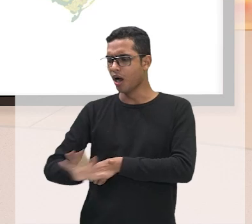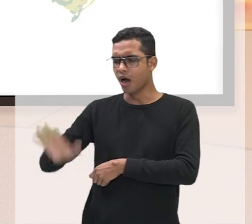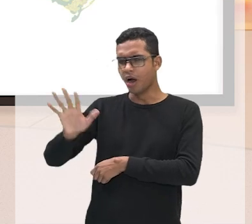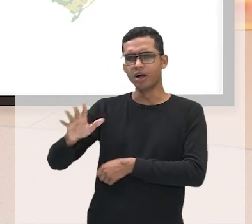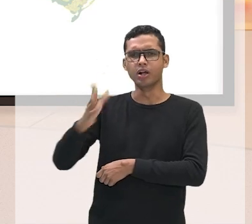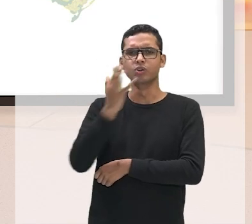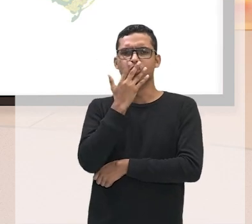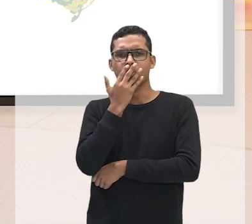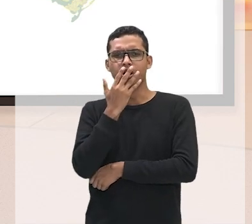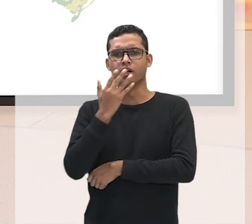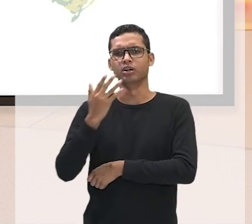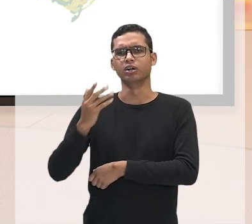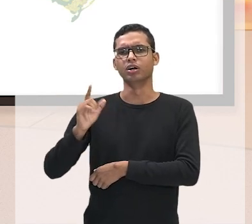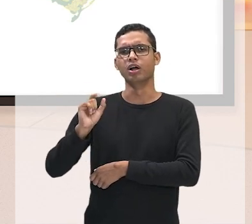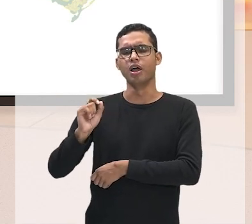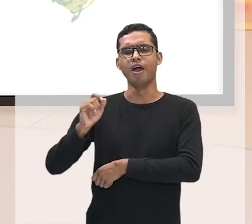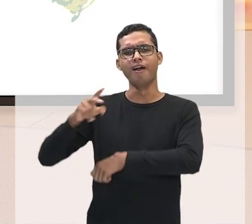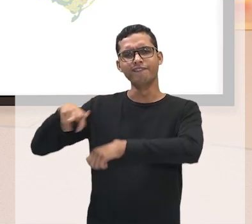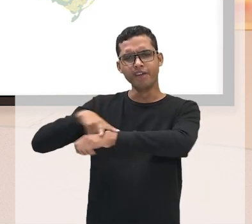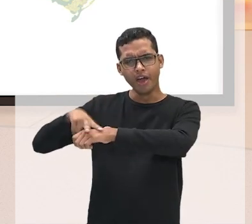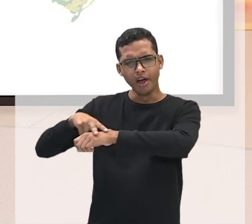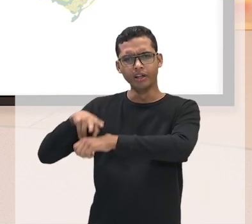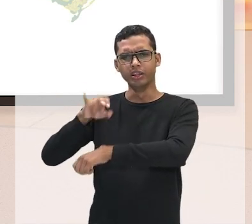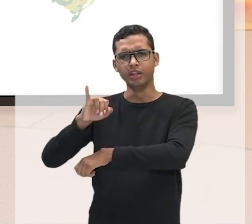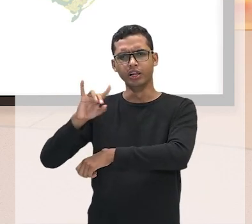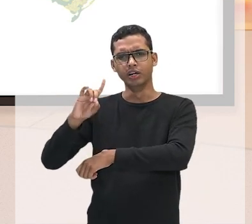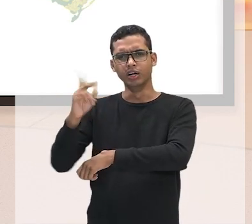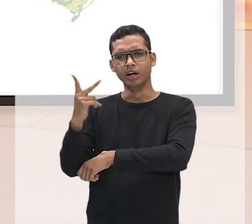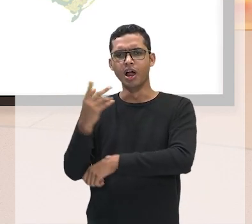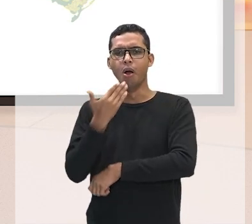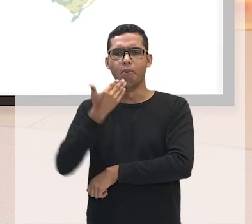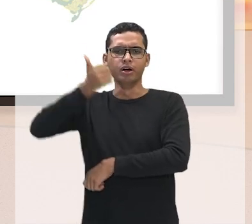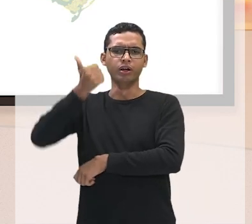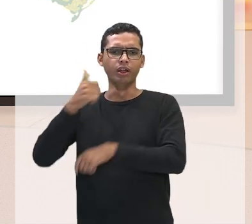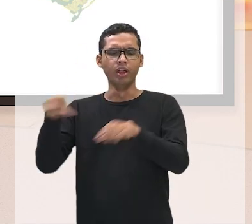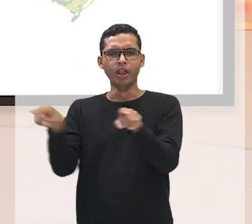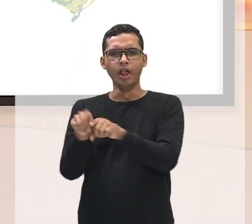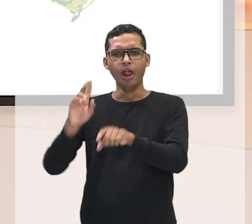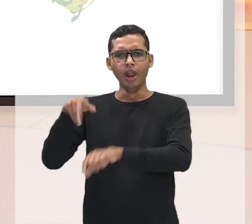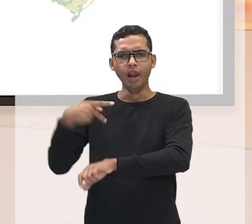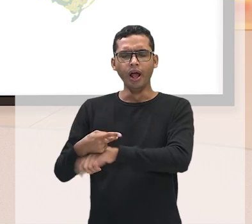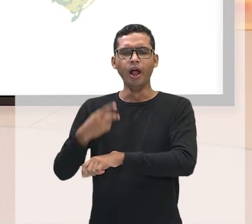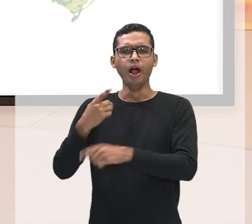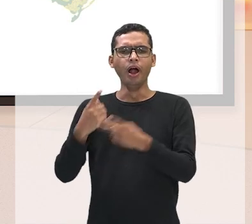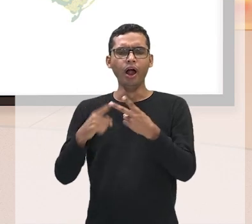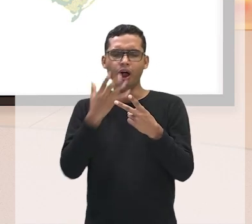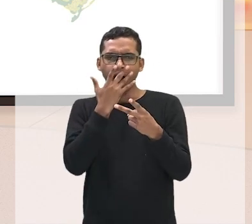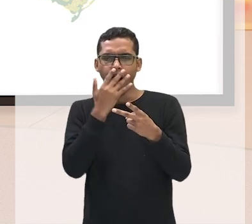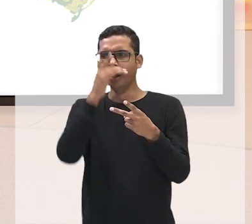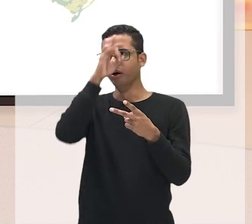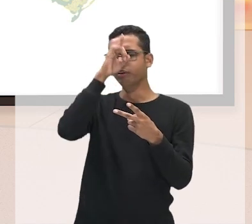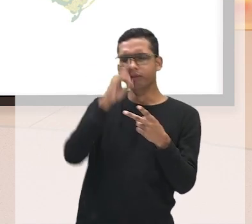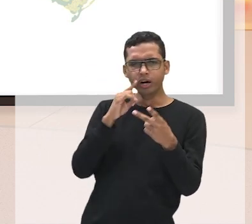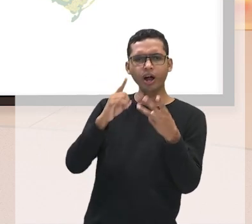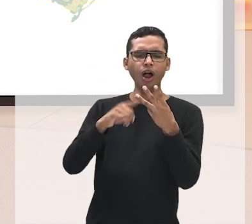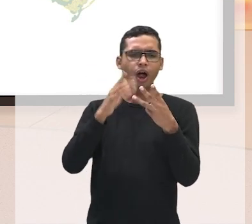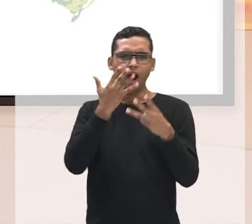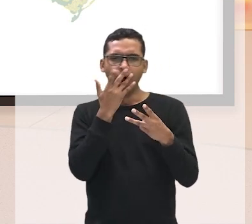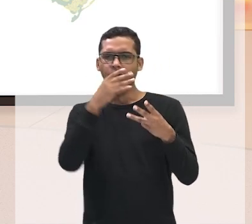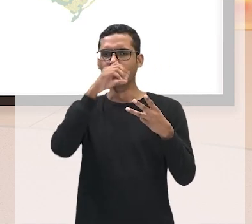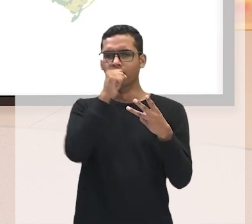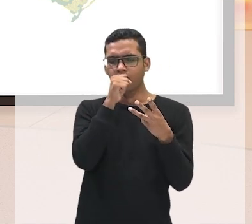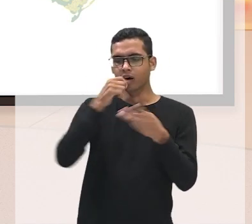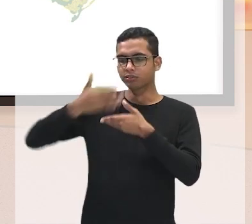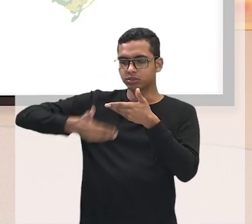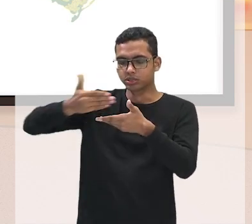observa uma melhoria. Quanto mais verde, amarelado vai ficando, a gente já observa uma melhoria nessas questões